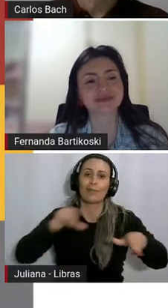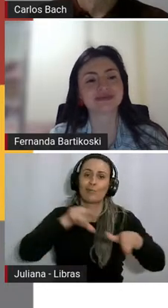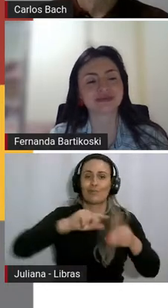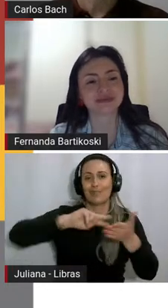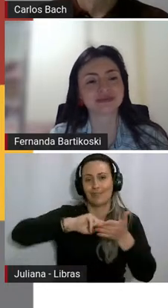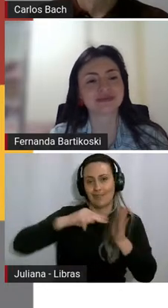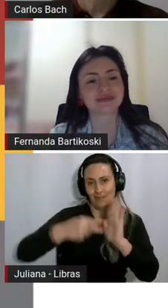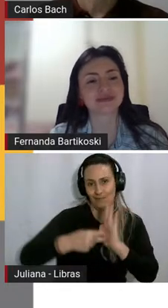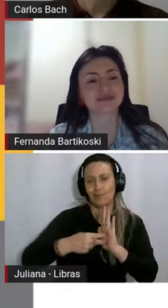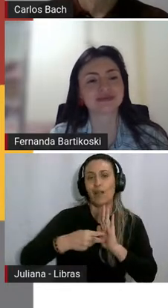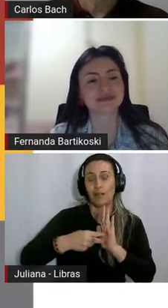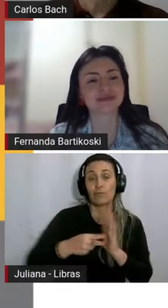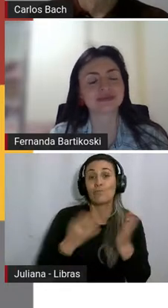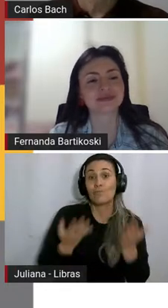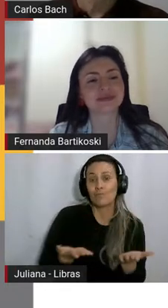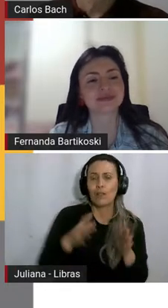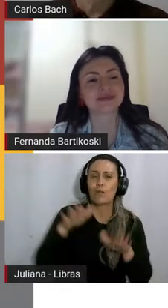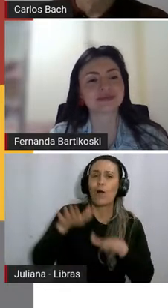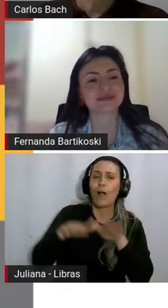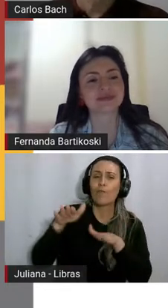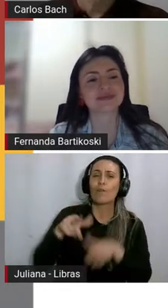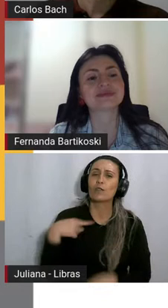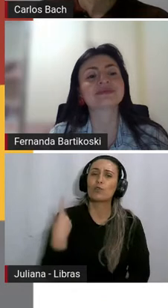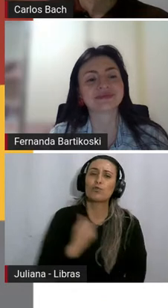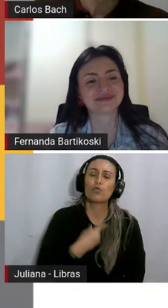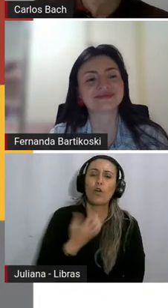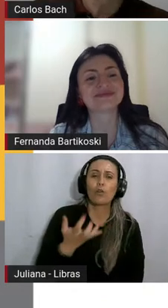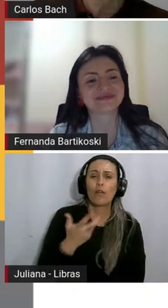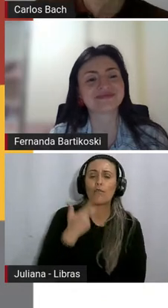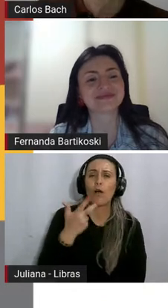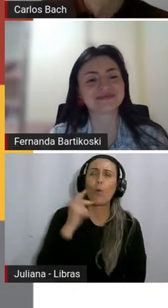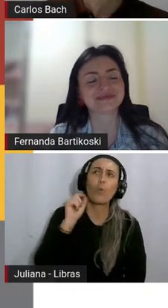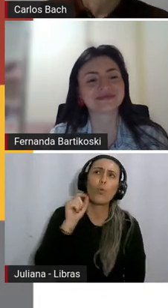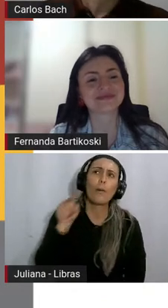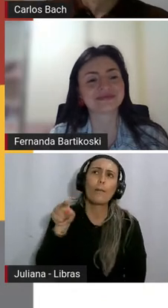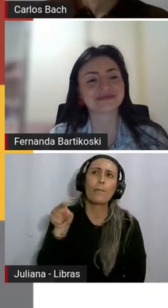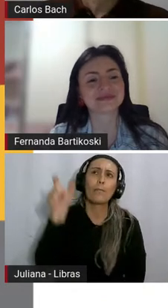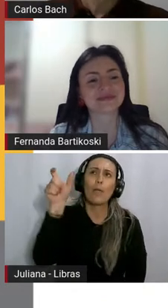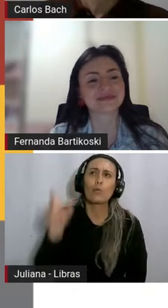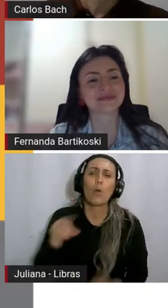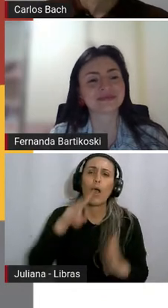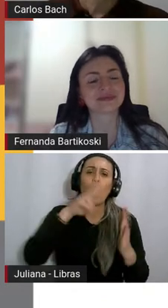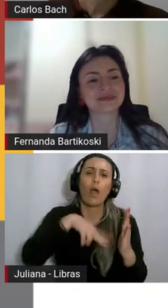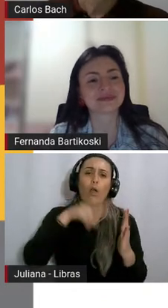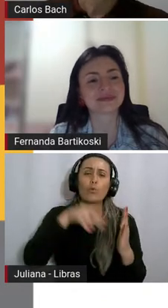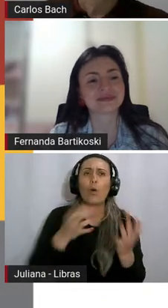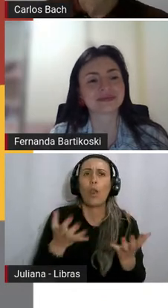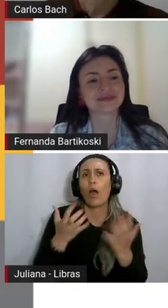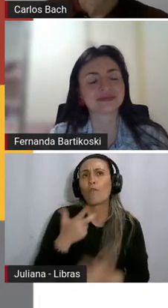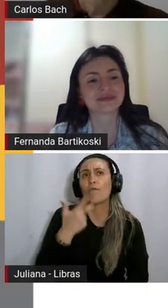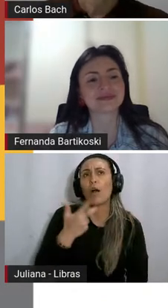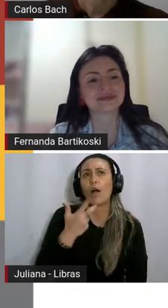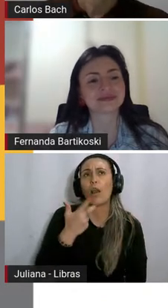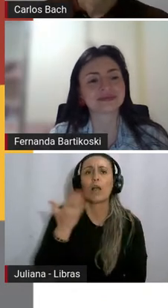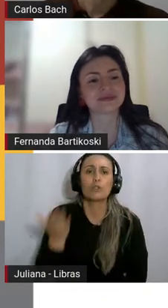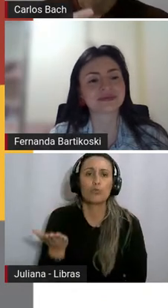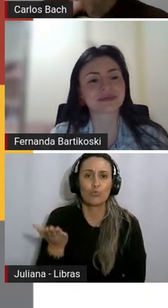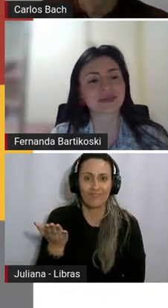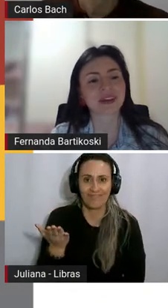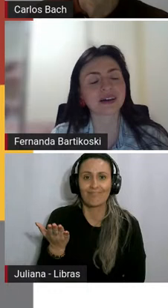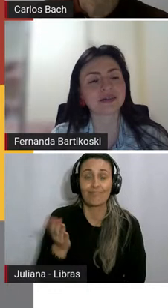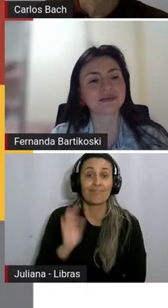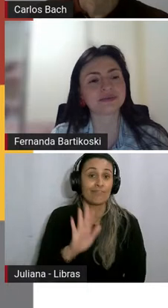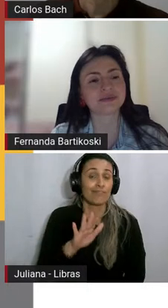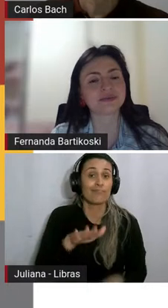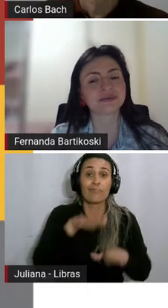a gente quer dizer, assim, o que o leitor quis dizer com isso naquele momento. Nem sempre ele quis dizer. Então,